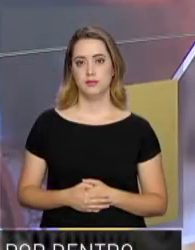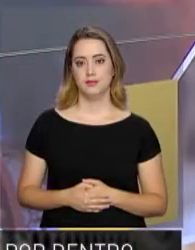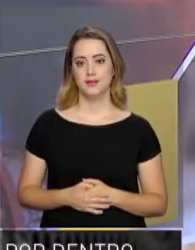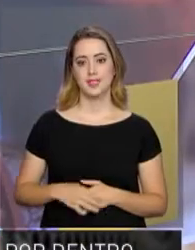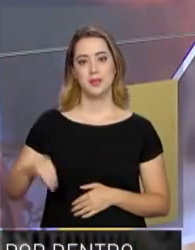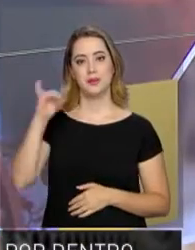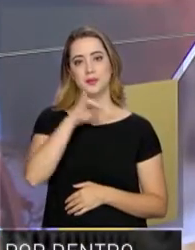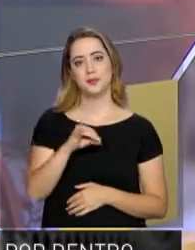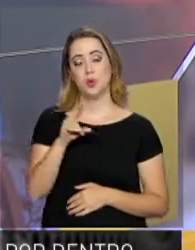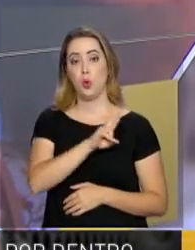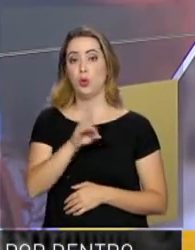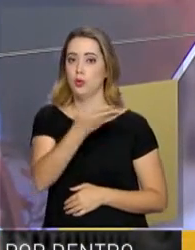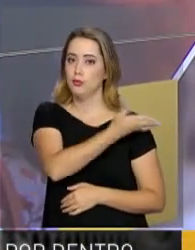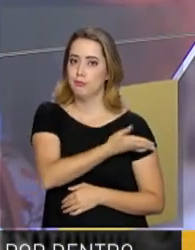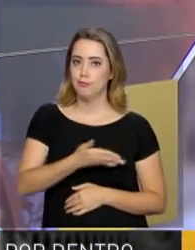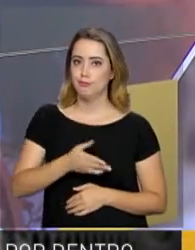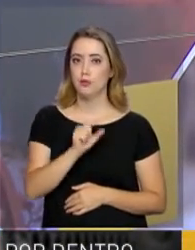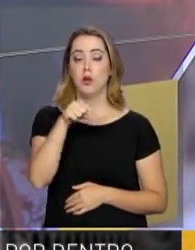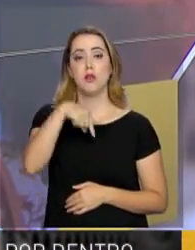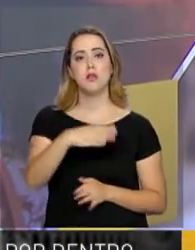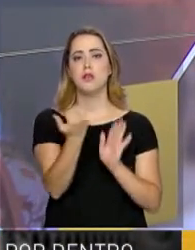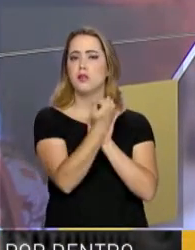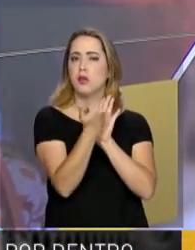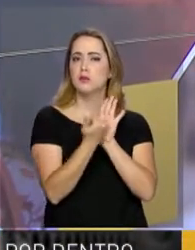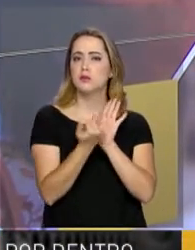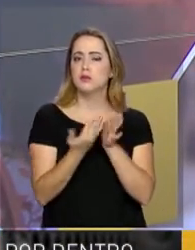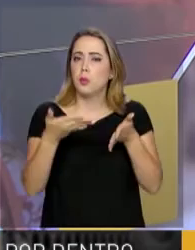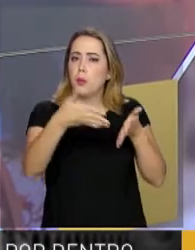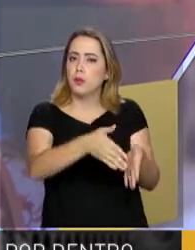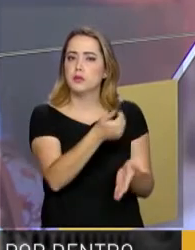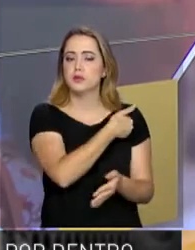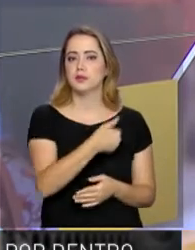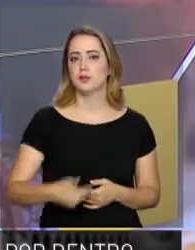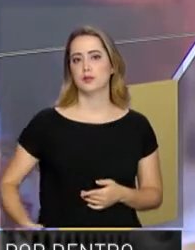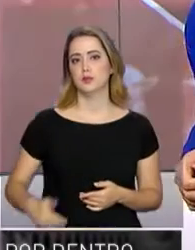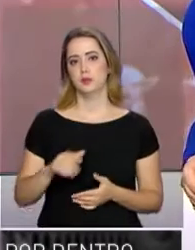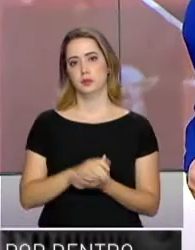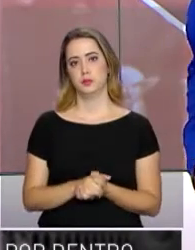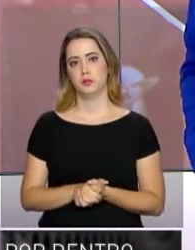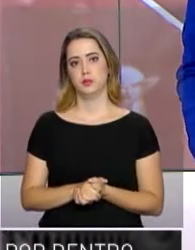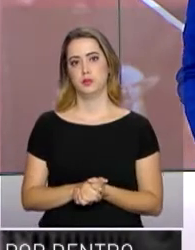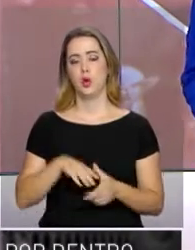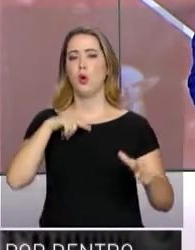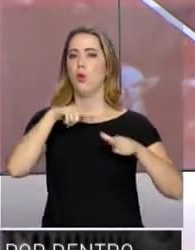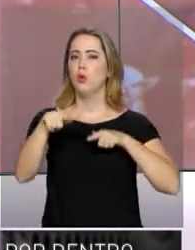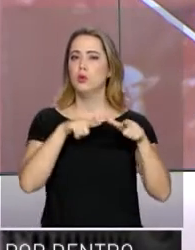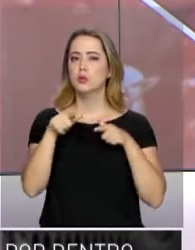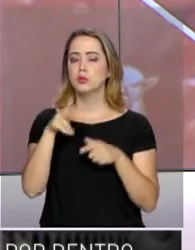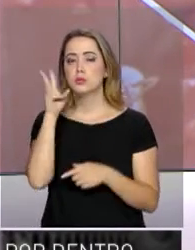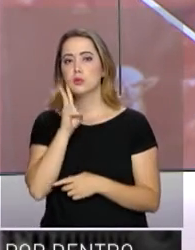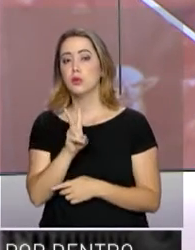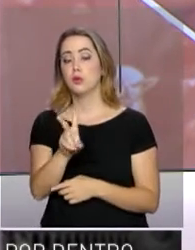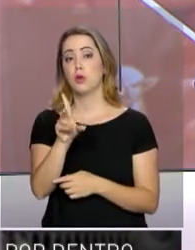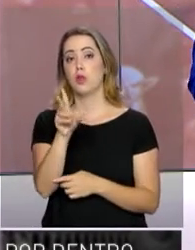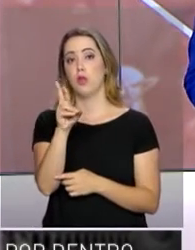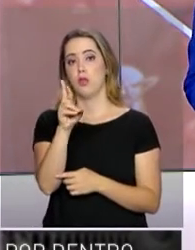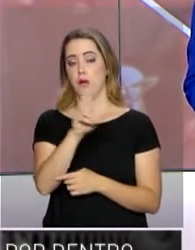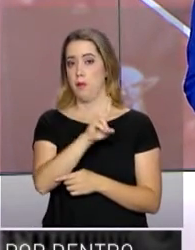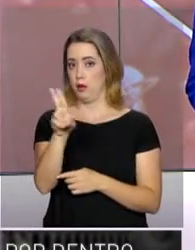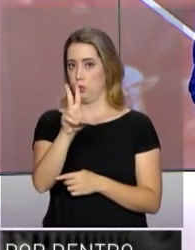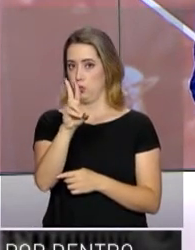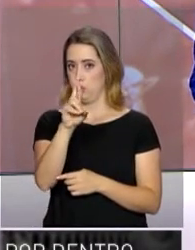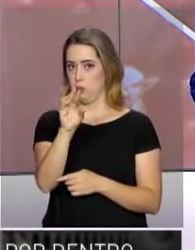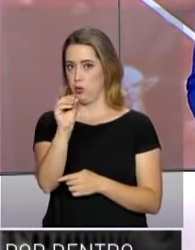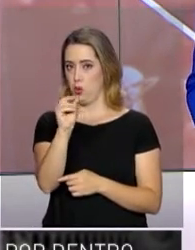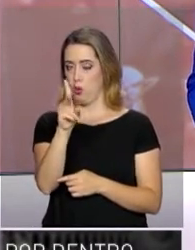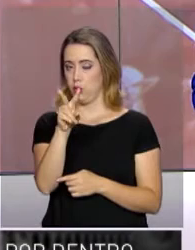Olá, eu sou Renata Corsini e esse é o programa Por Dentro do Governo. A operação rodovida realizada em todo